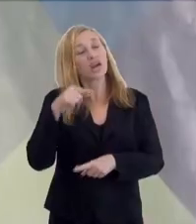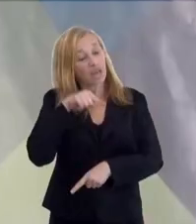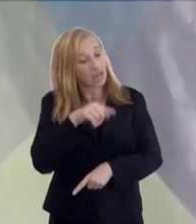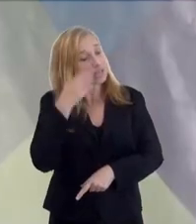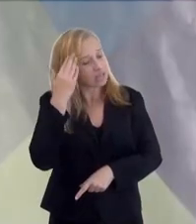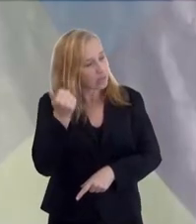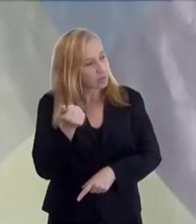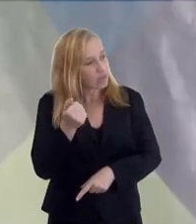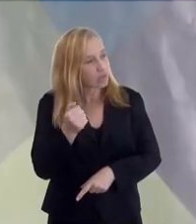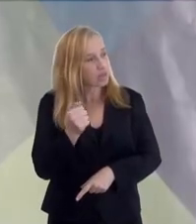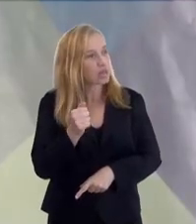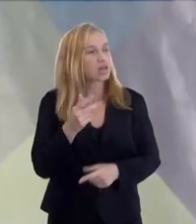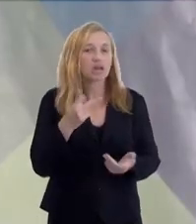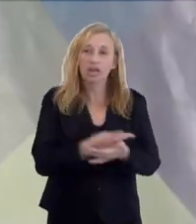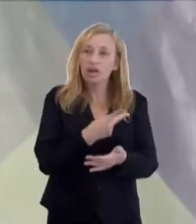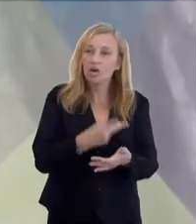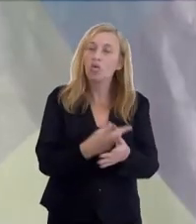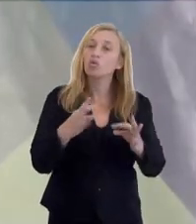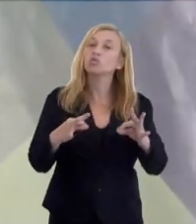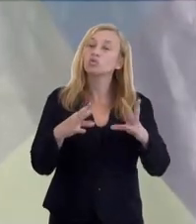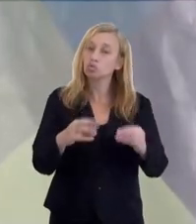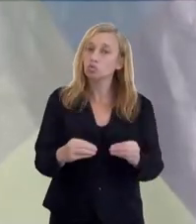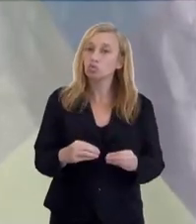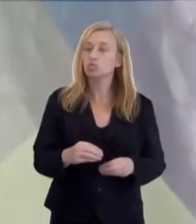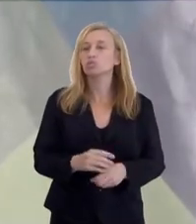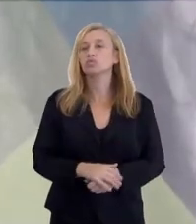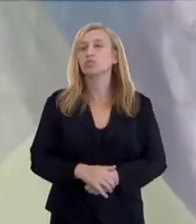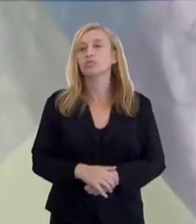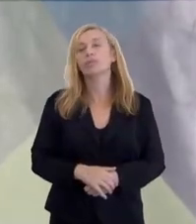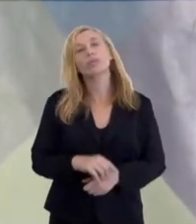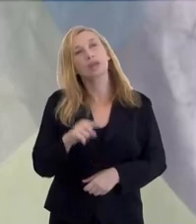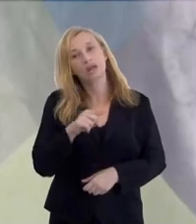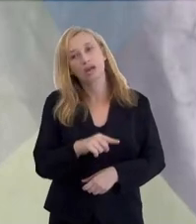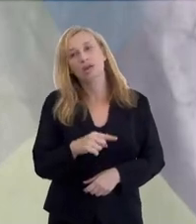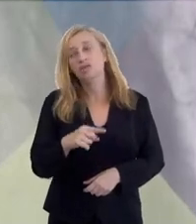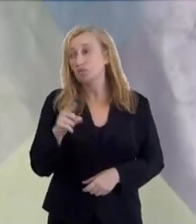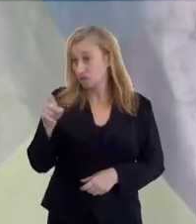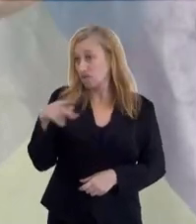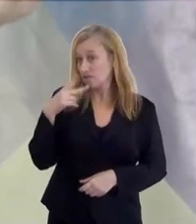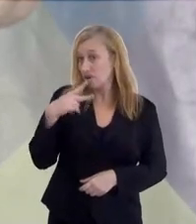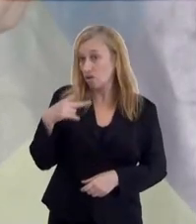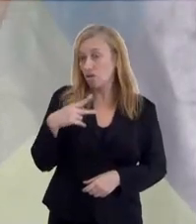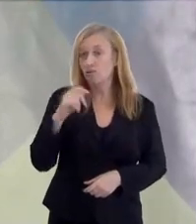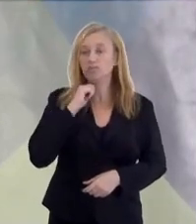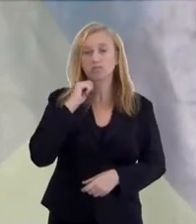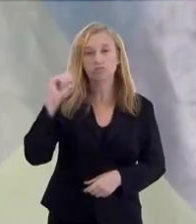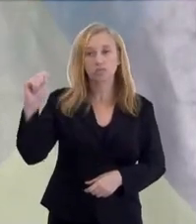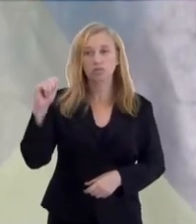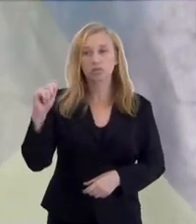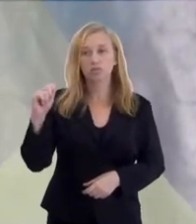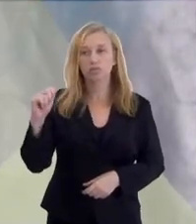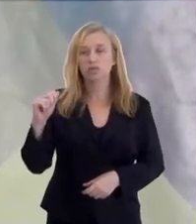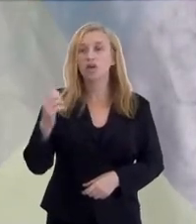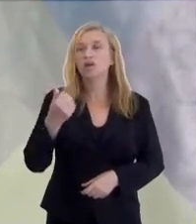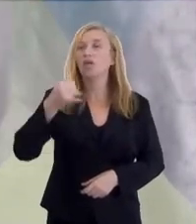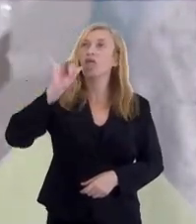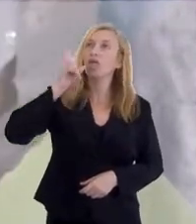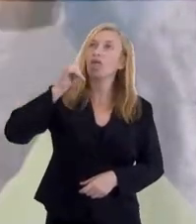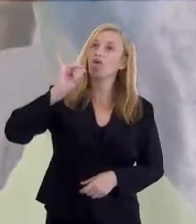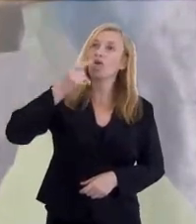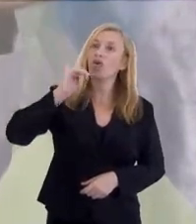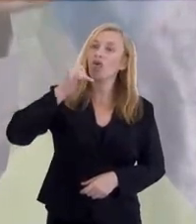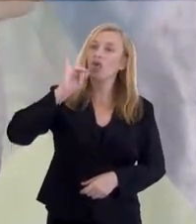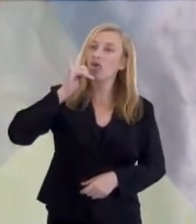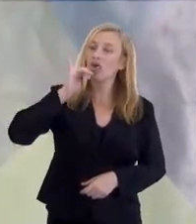sabia que não tinha feito tudo o que deveria. Ele, inclusive, como você disse, ele cometeu suicídio indireto, ele